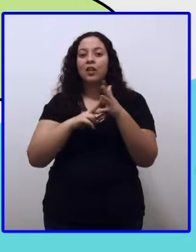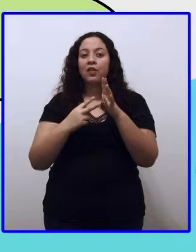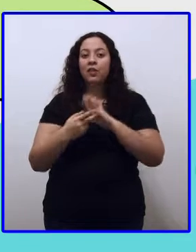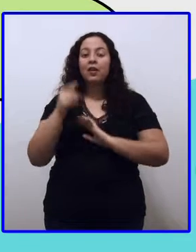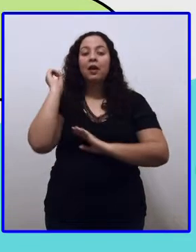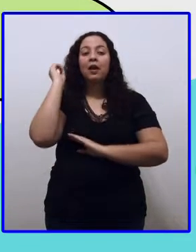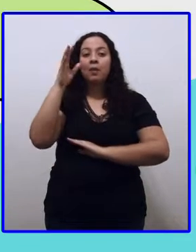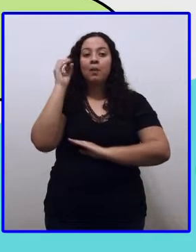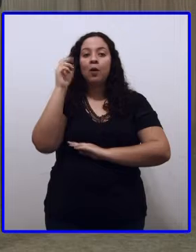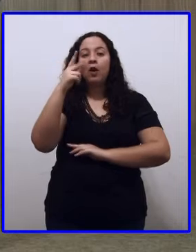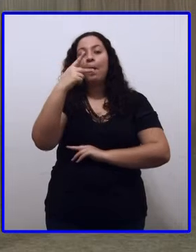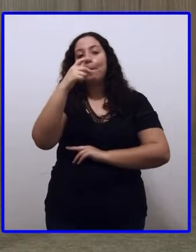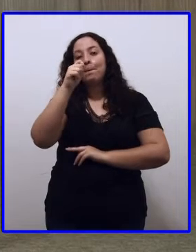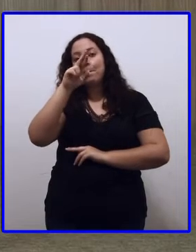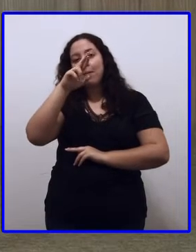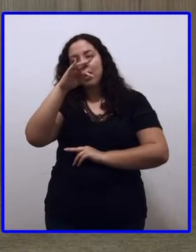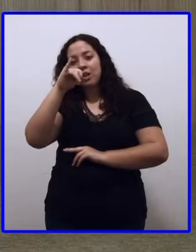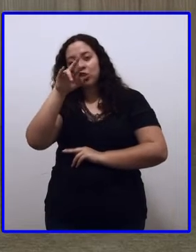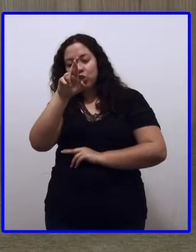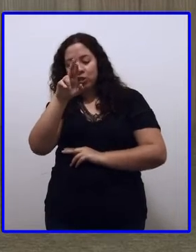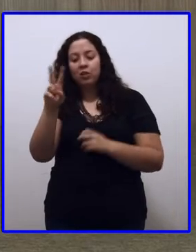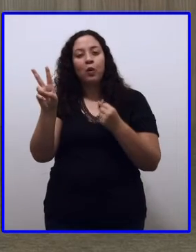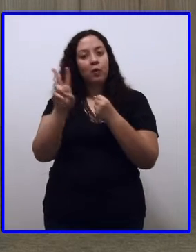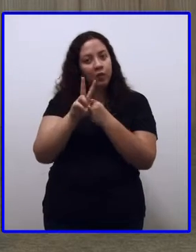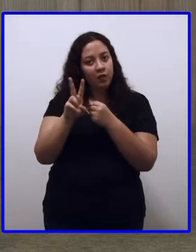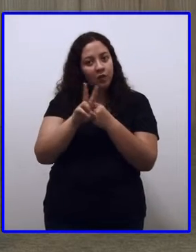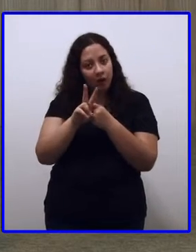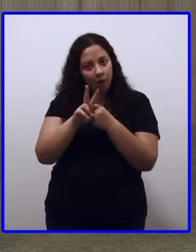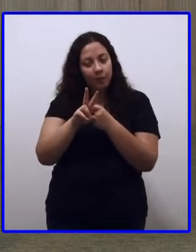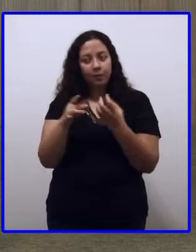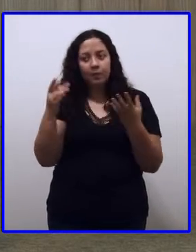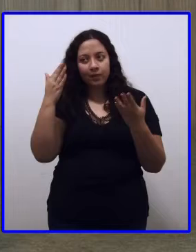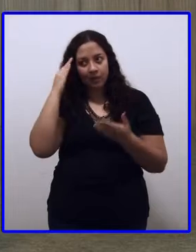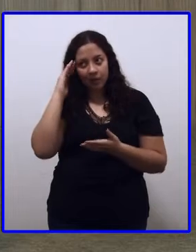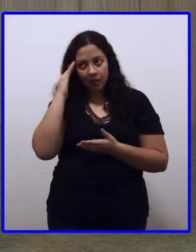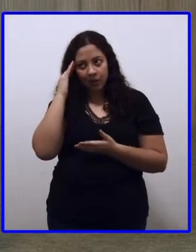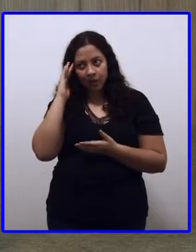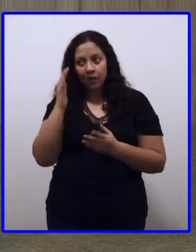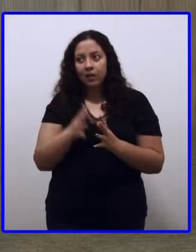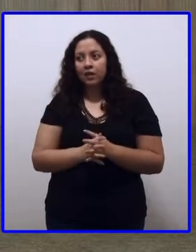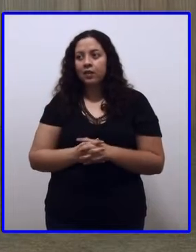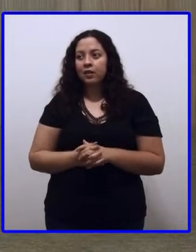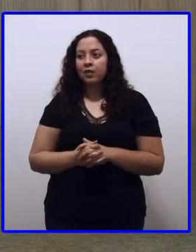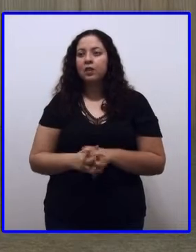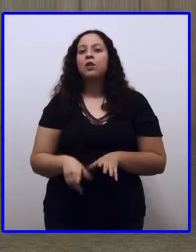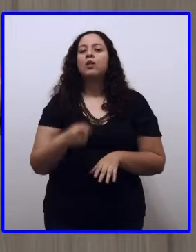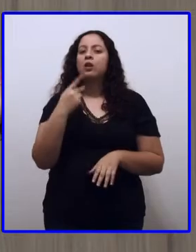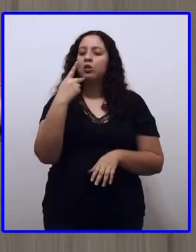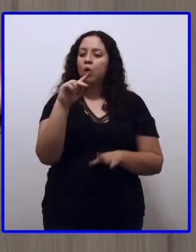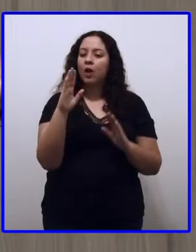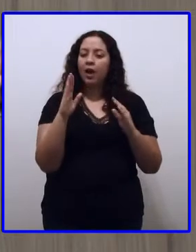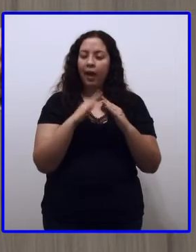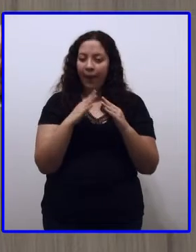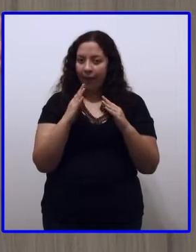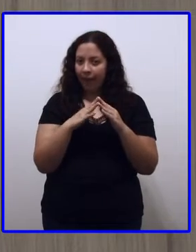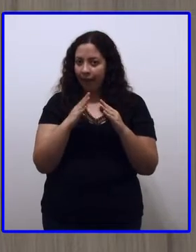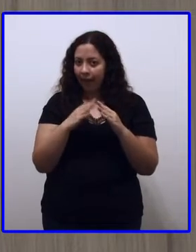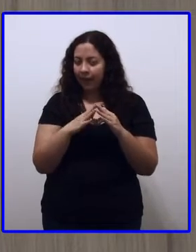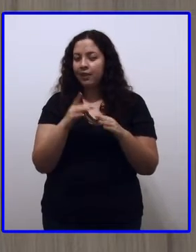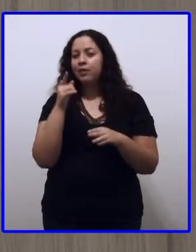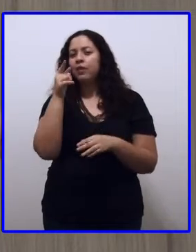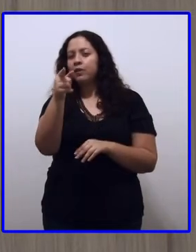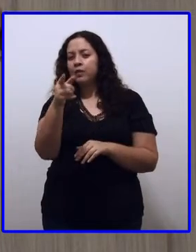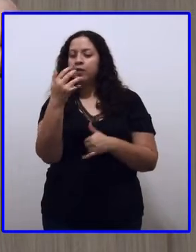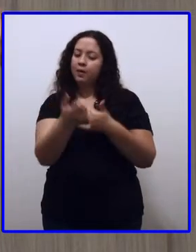Empatamos esse jogo, Prô Natália. Ó, vamos fazer o seguinte. Depois a gente continua jogando aí você, certo? Sim. Mas aí, então, na sua casa, quando a sua professora